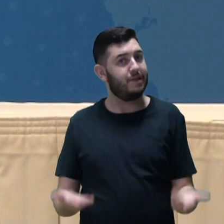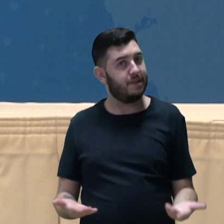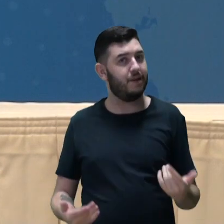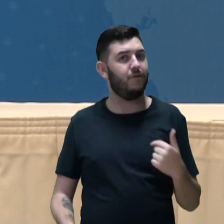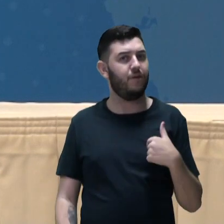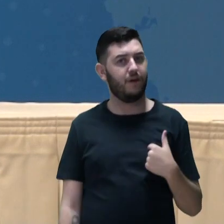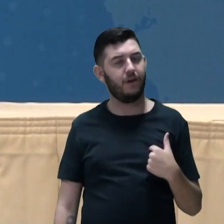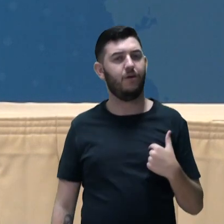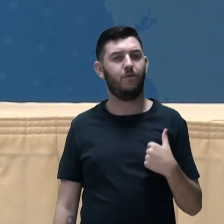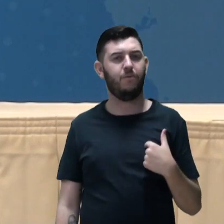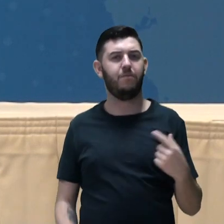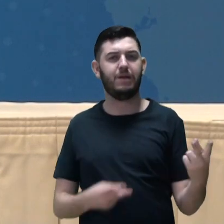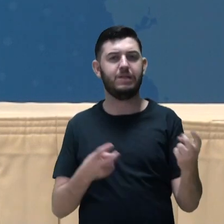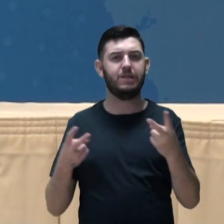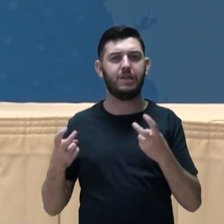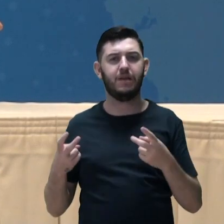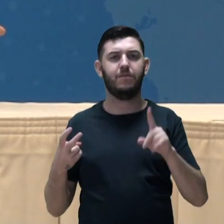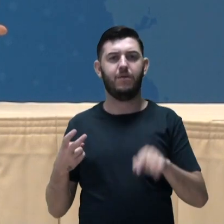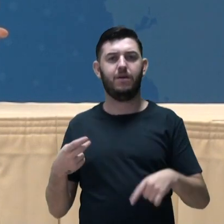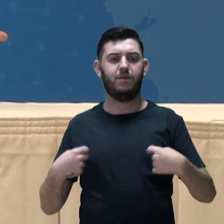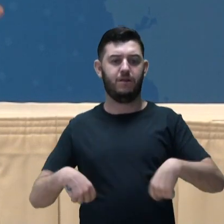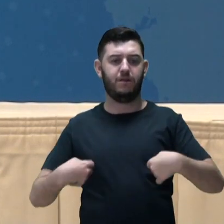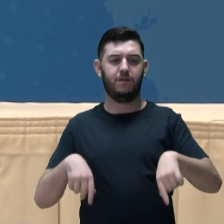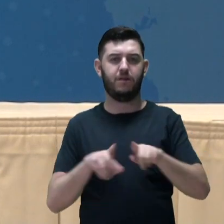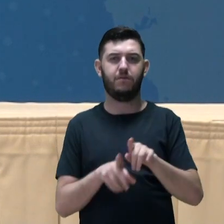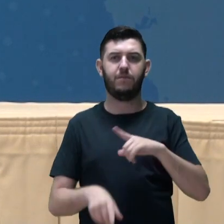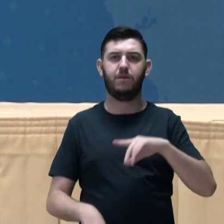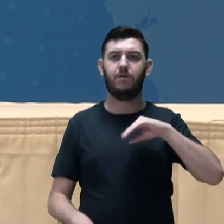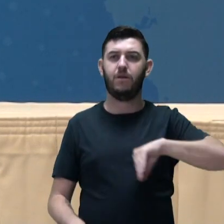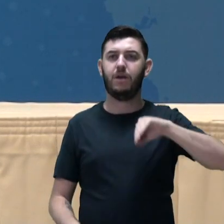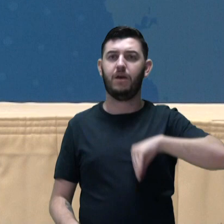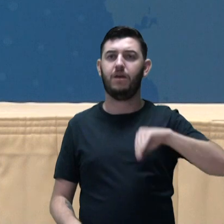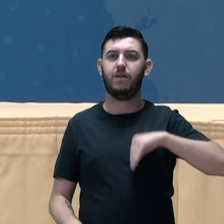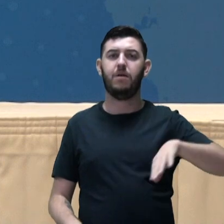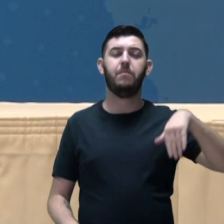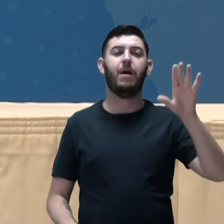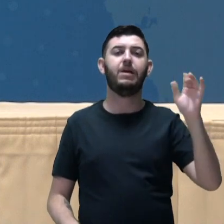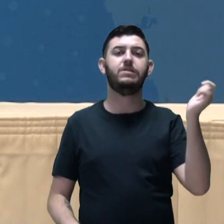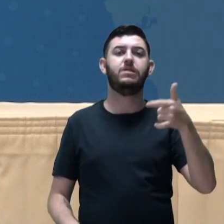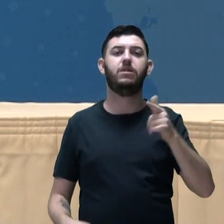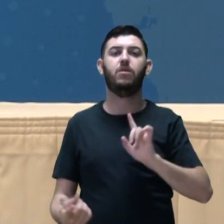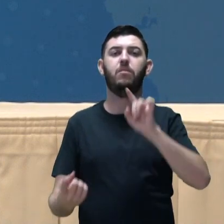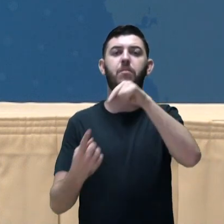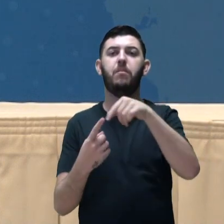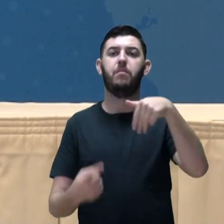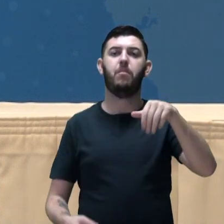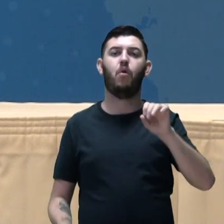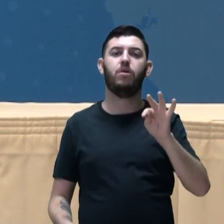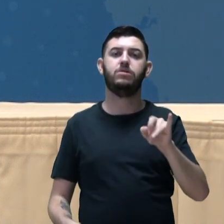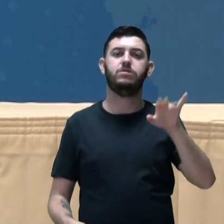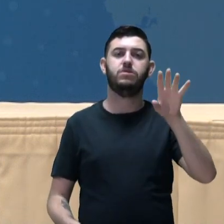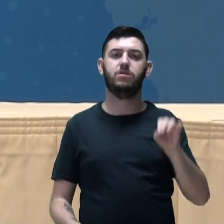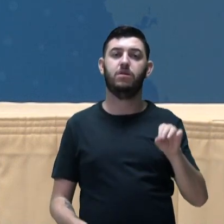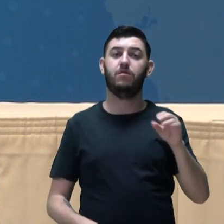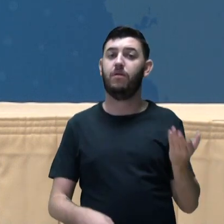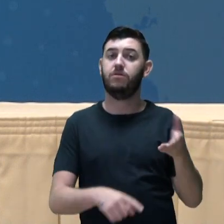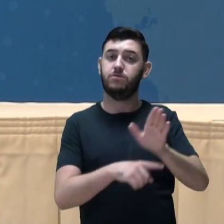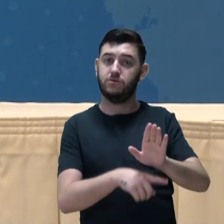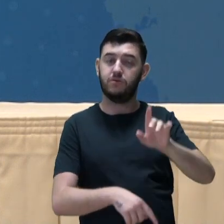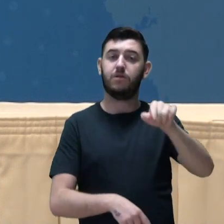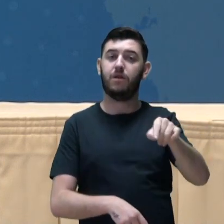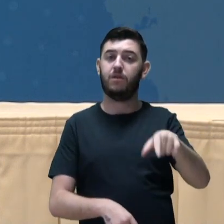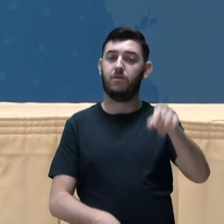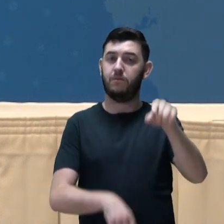eu olho mais para a necessidade, que é a geração de renda, do que, efetivamente, para um motivo de transformar aquela